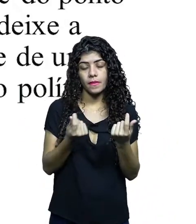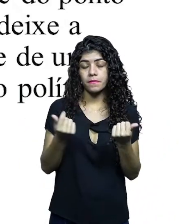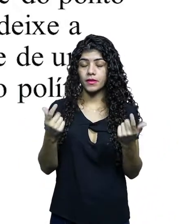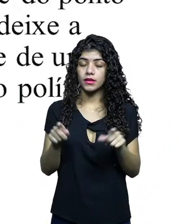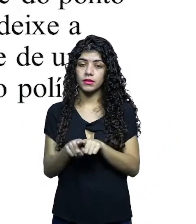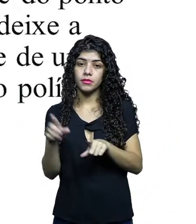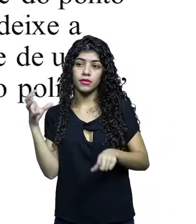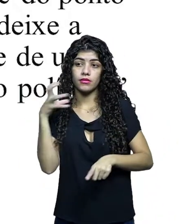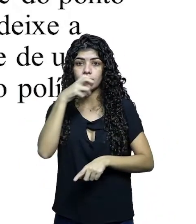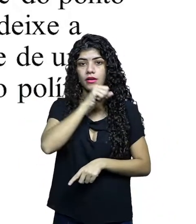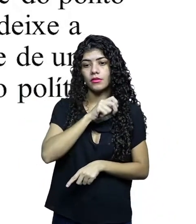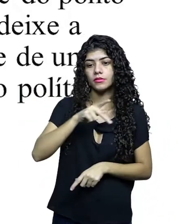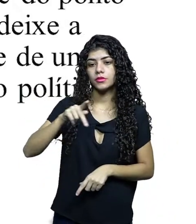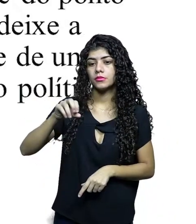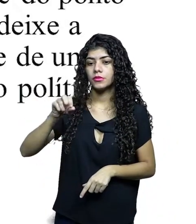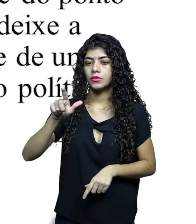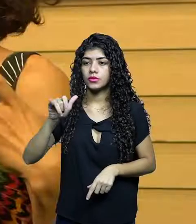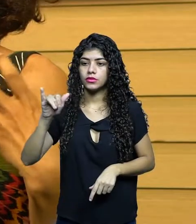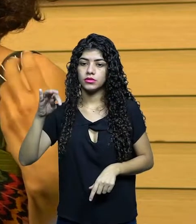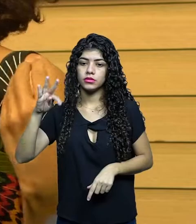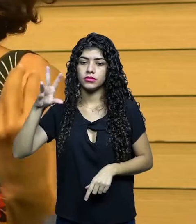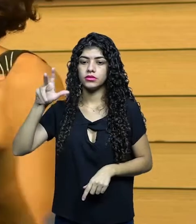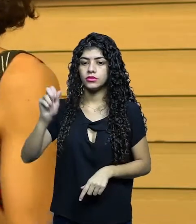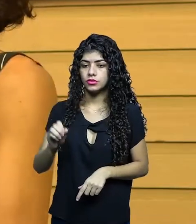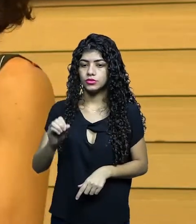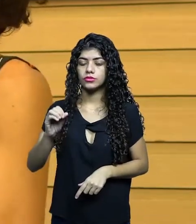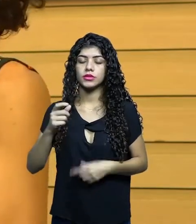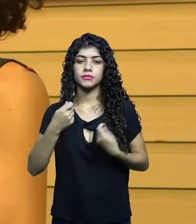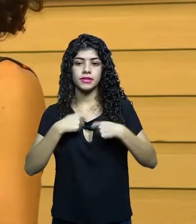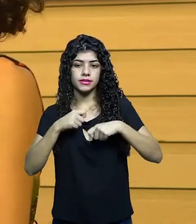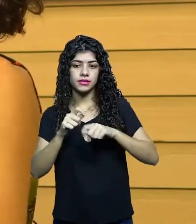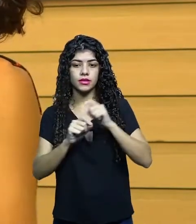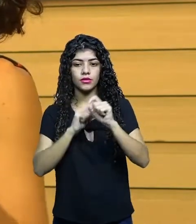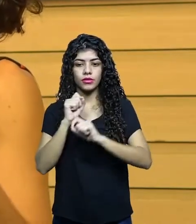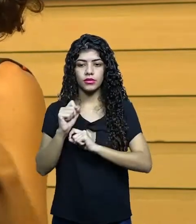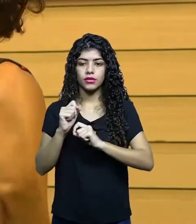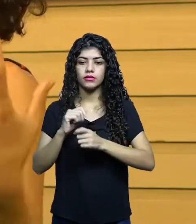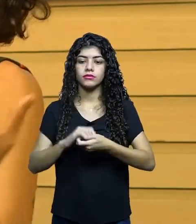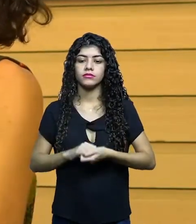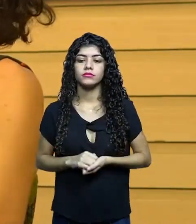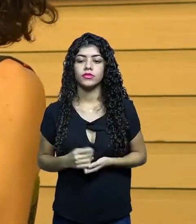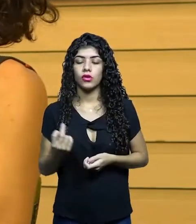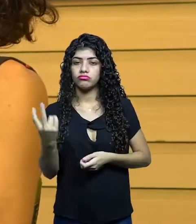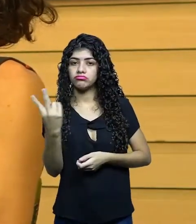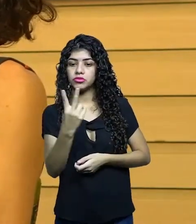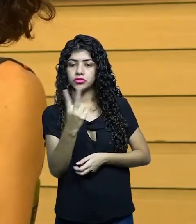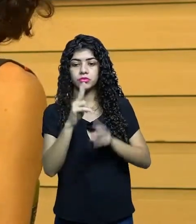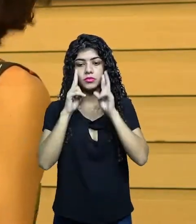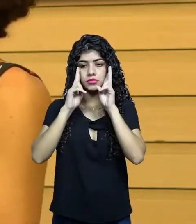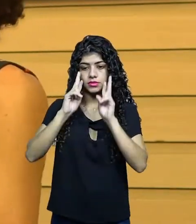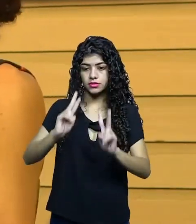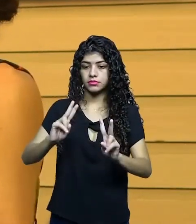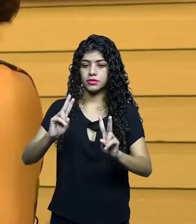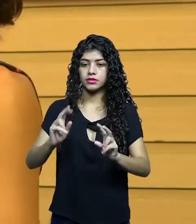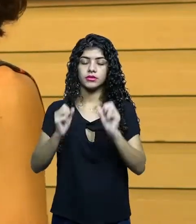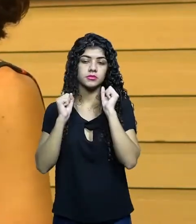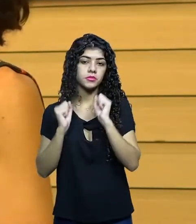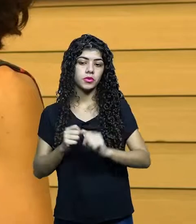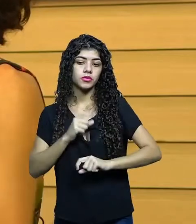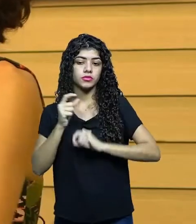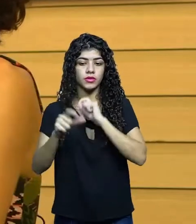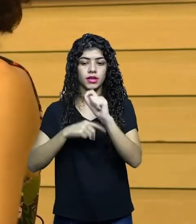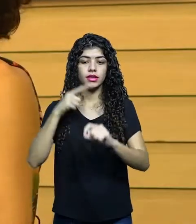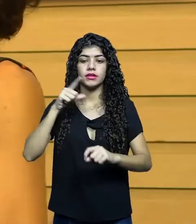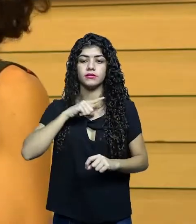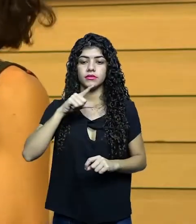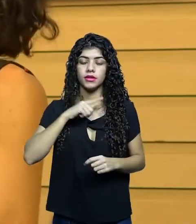imediatismo político. A gente precisa estar alinhada, integrar essas duas visões de mundo, para que a gente